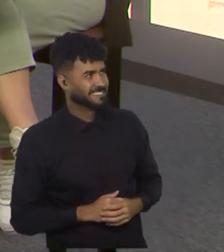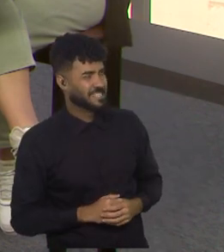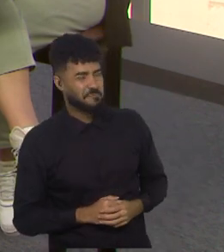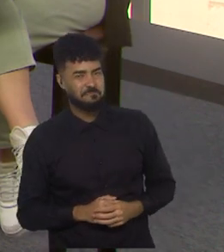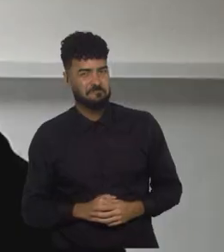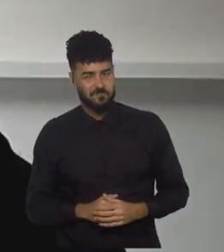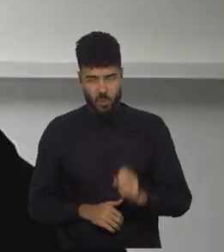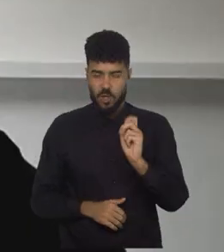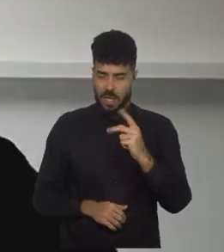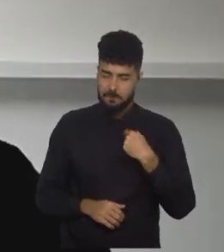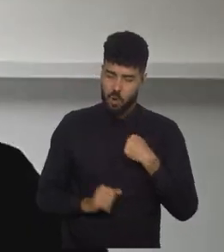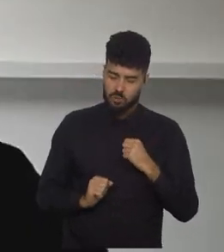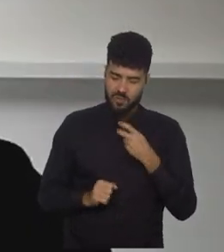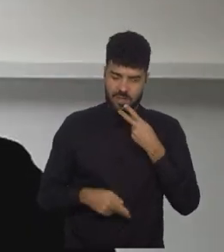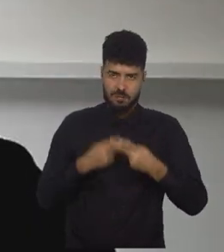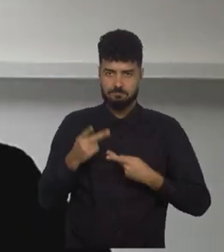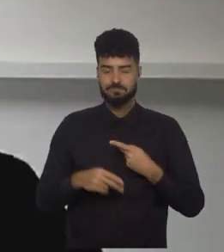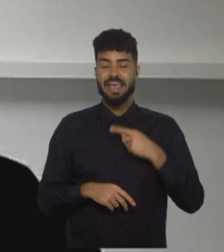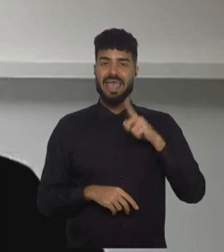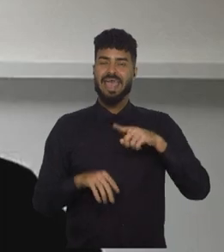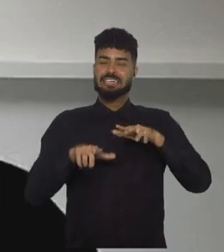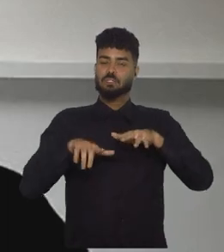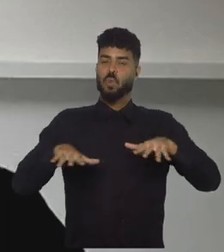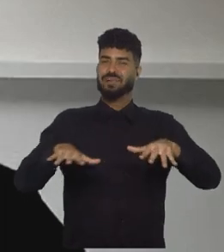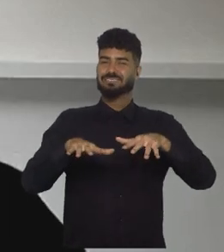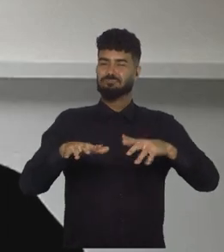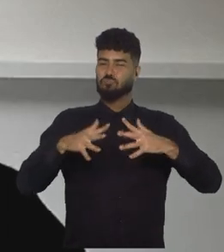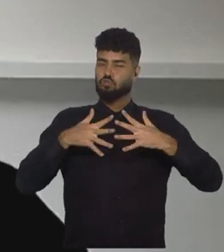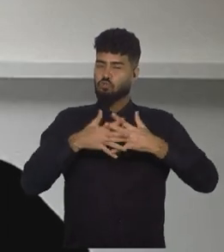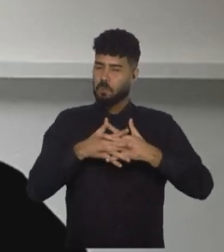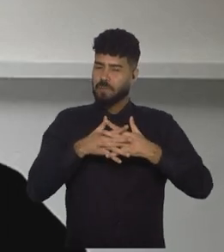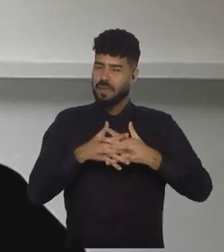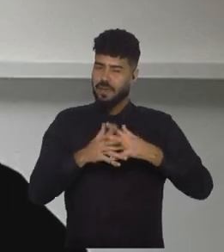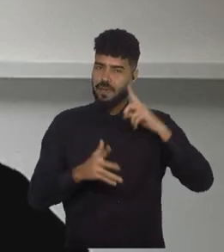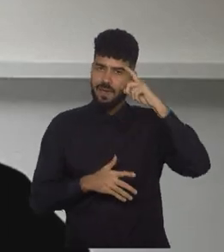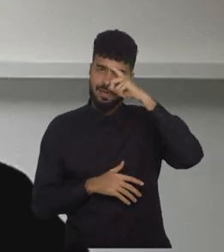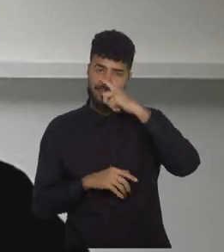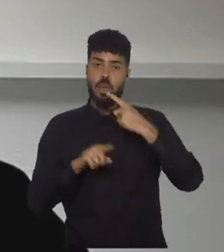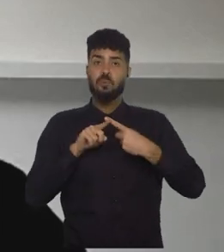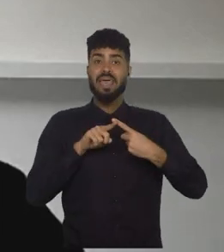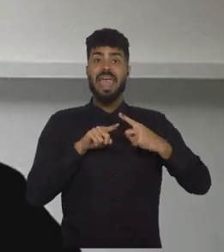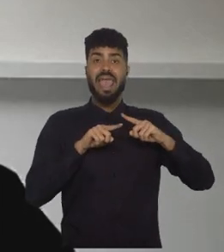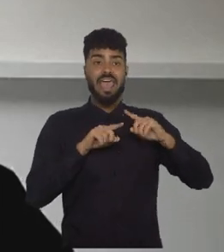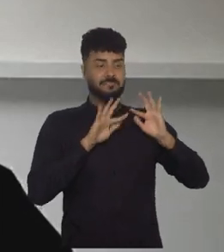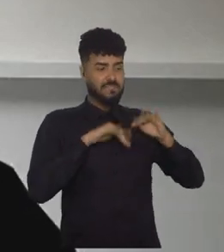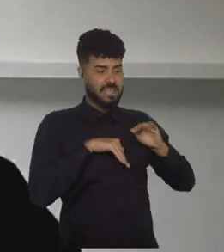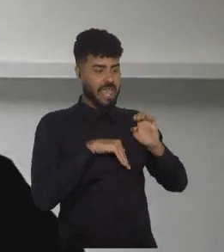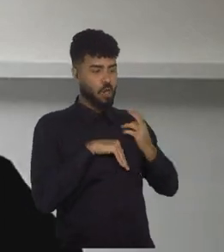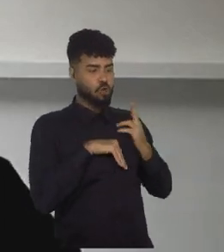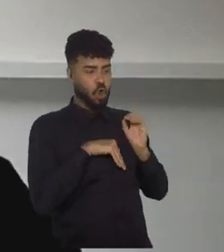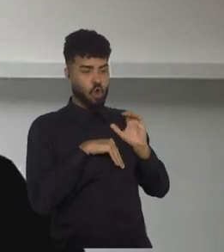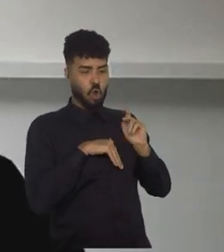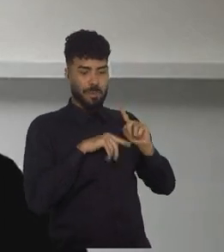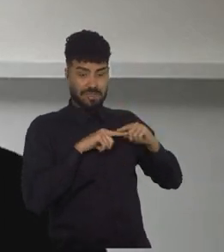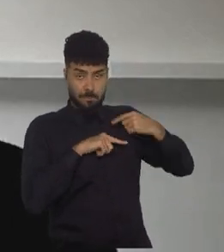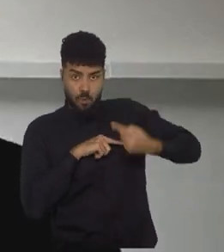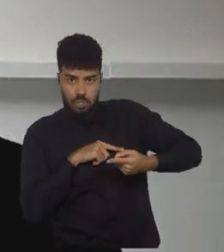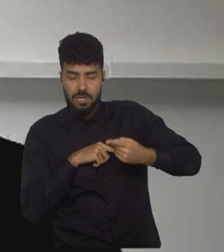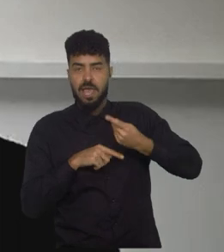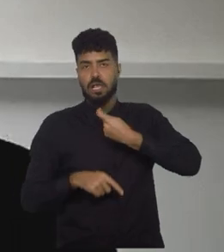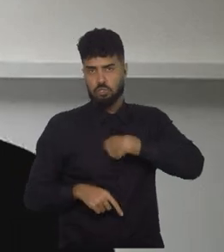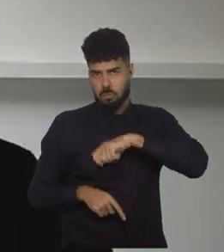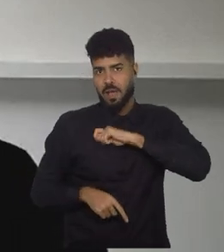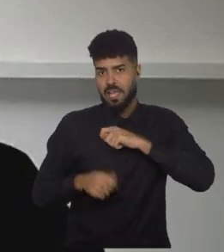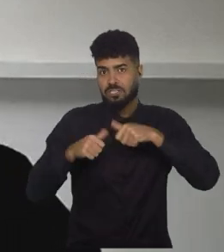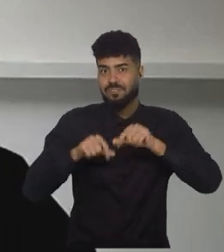Pode ser. É uma situação complicada, né? Começou ali depois da Eurocopa. A Espanha acabou frustrada,